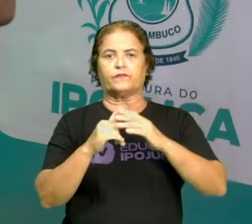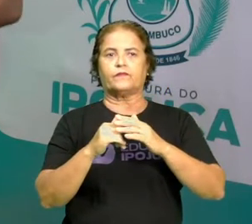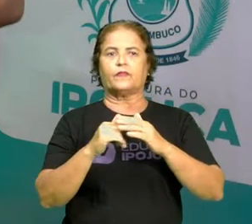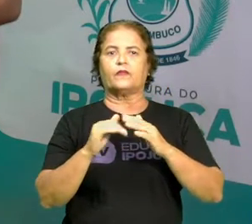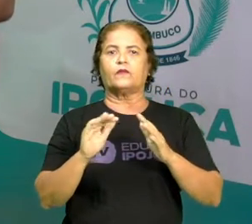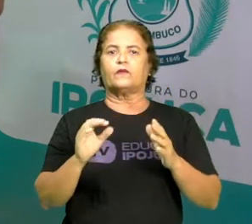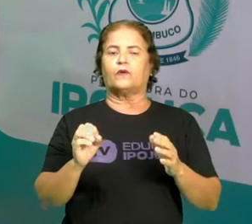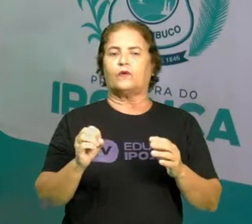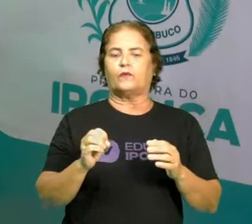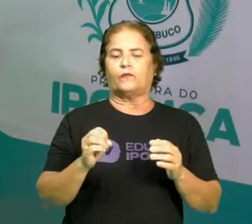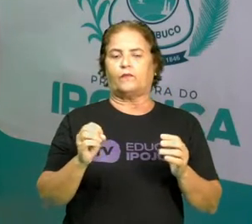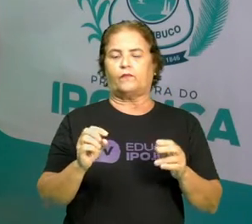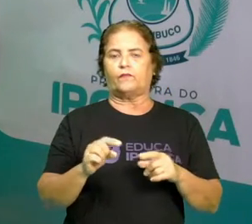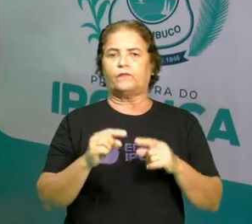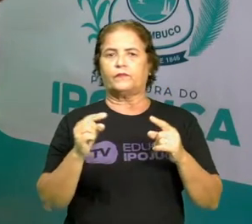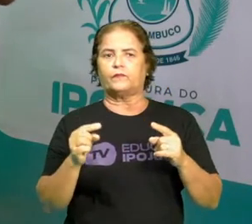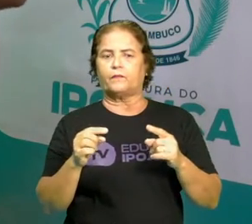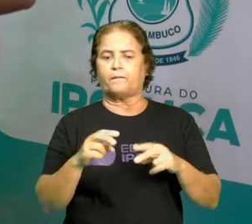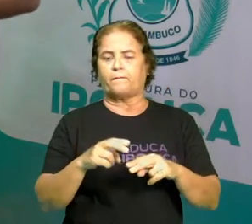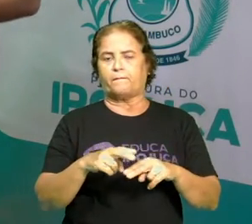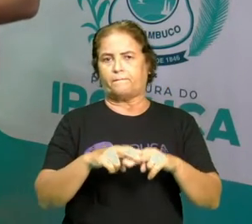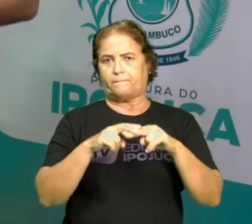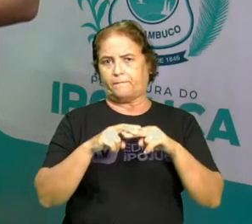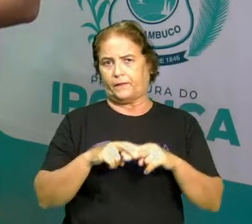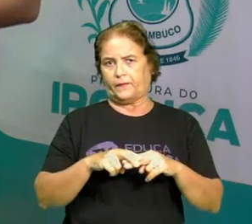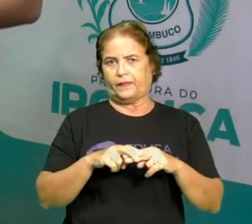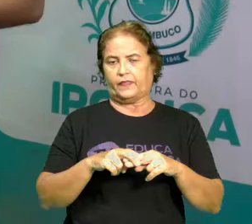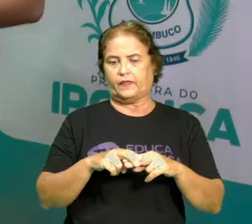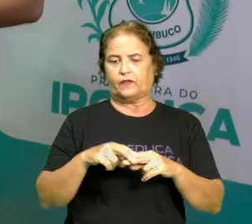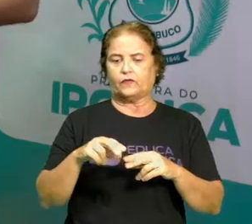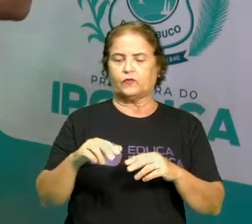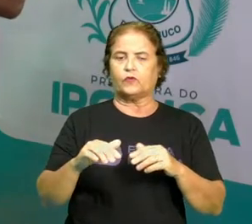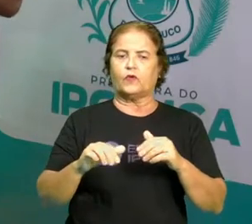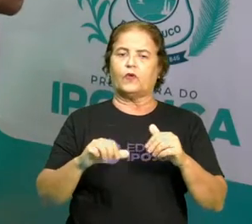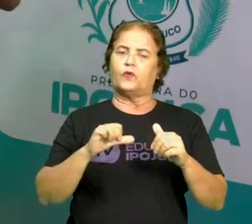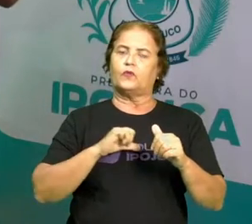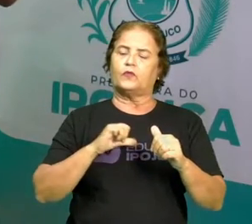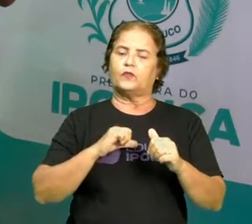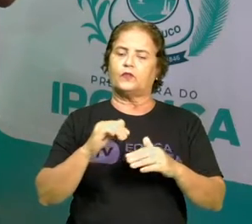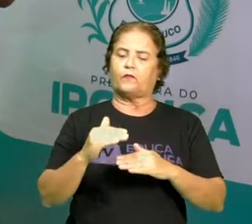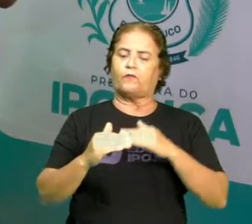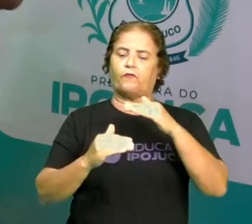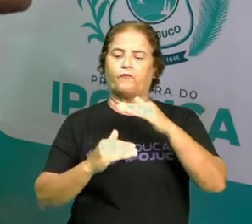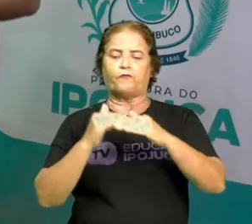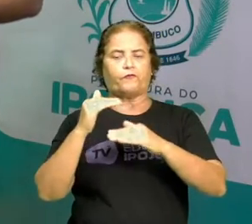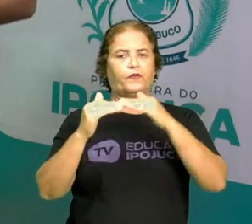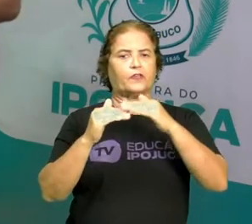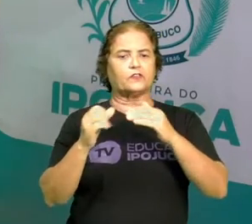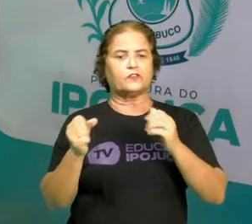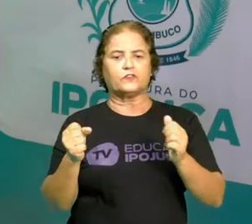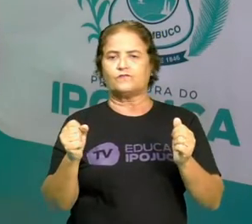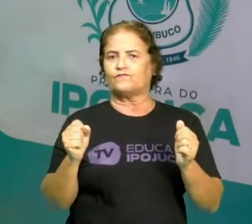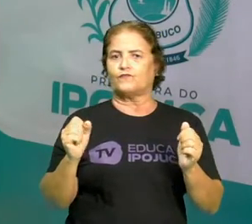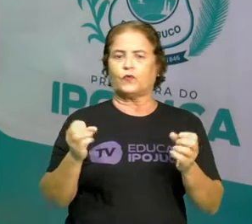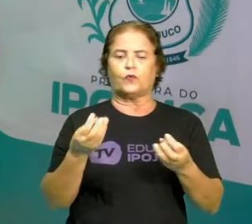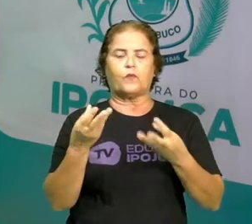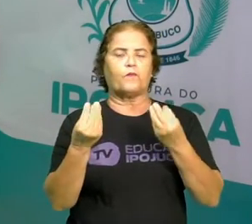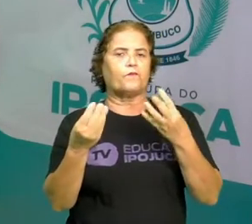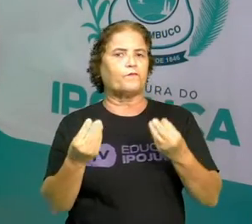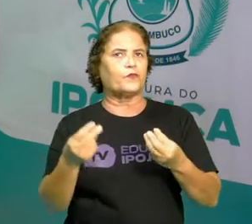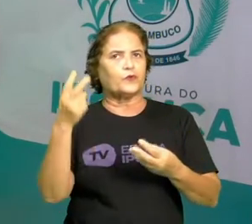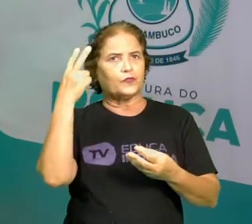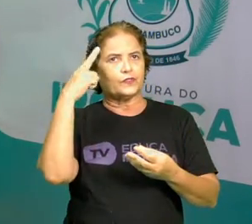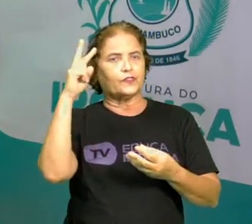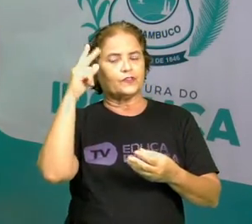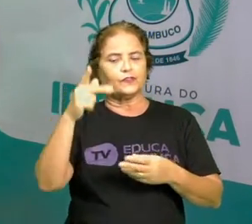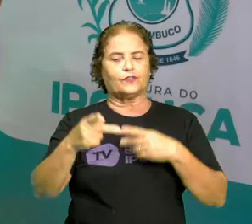Logo, passamos por algumas fases e todas elas são cheias de histórias para contar. A cada fase a gente tem